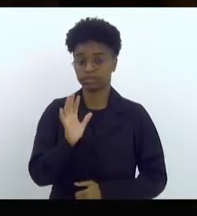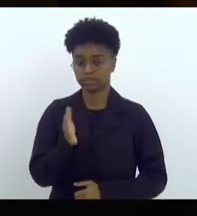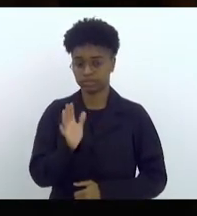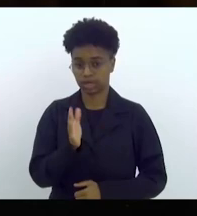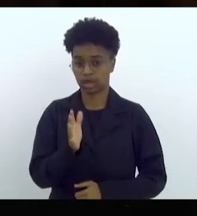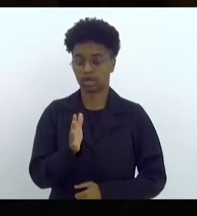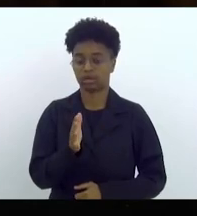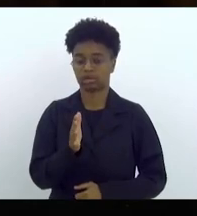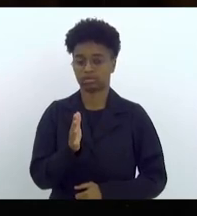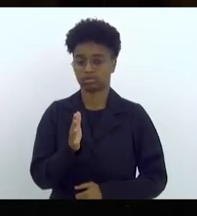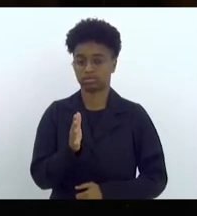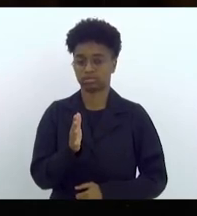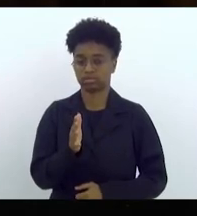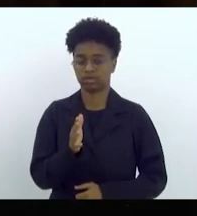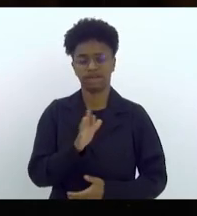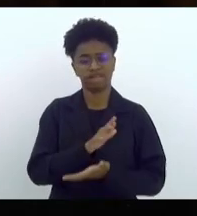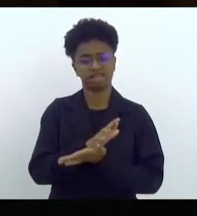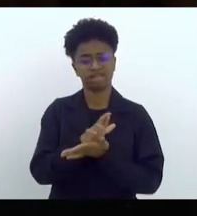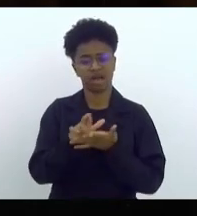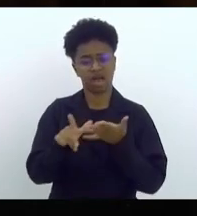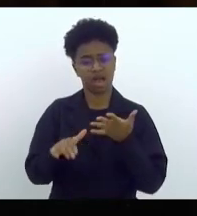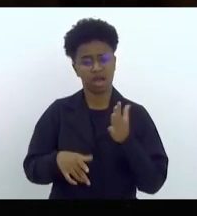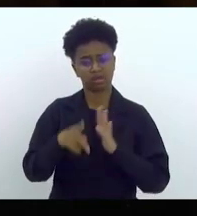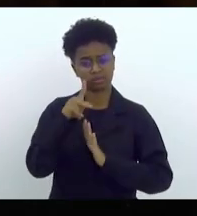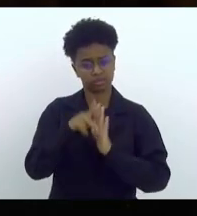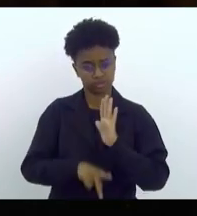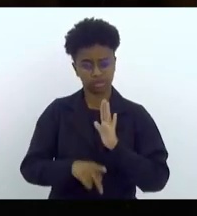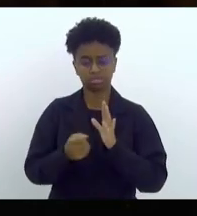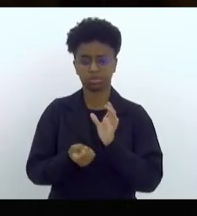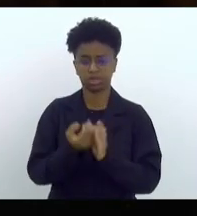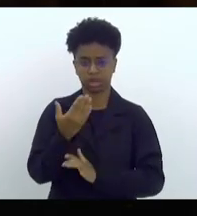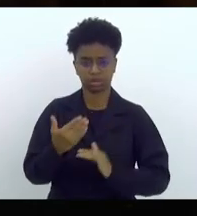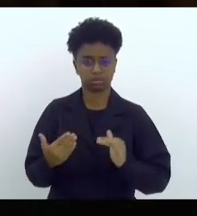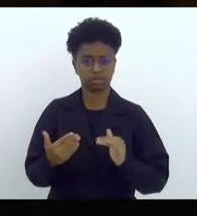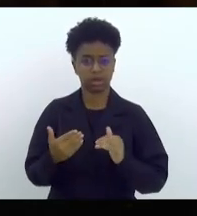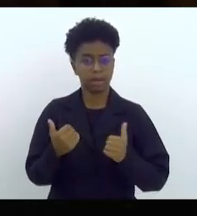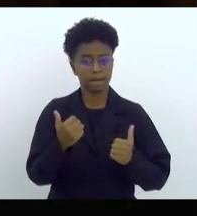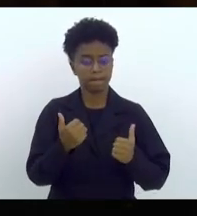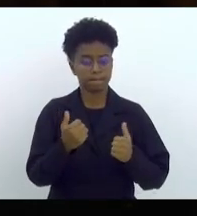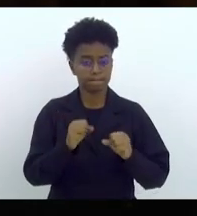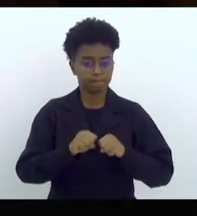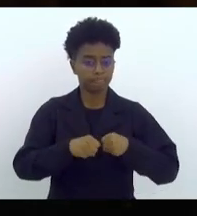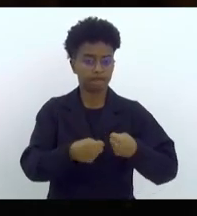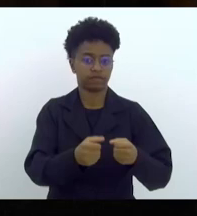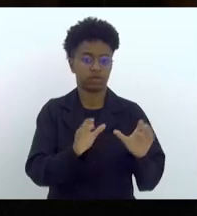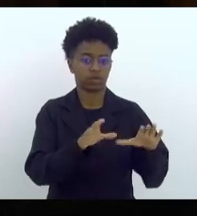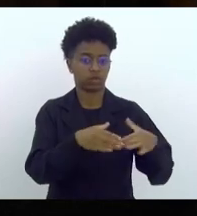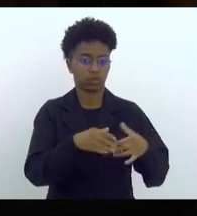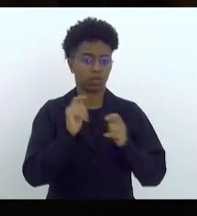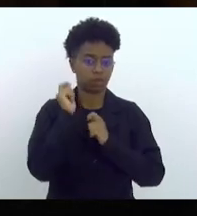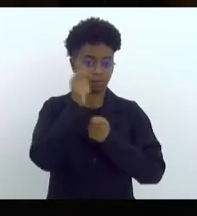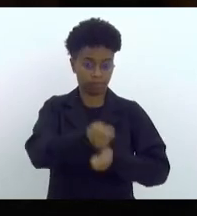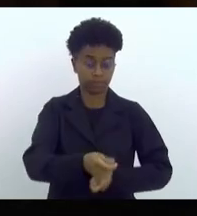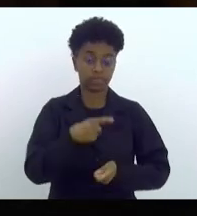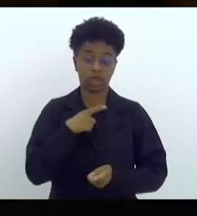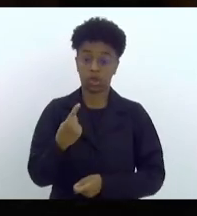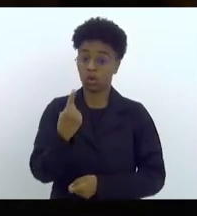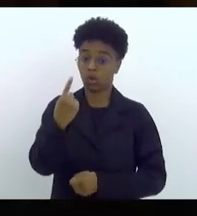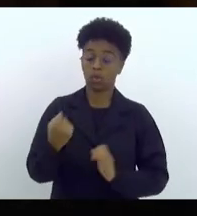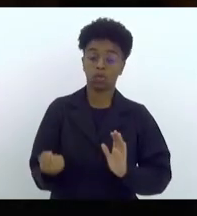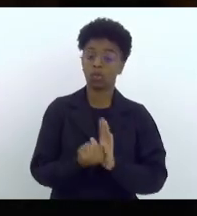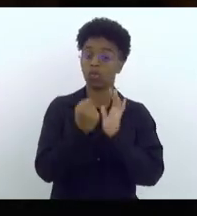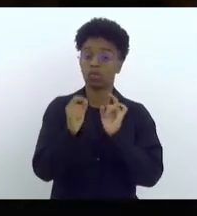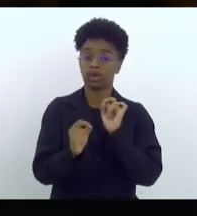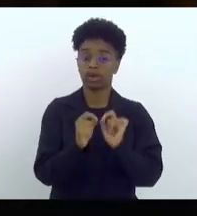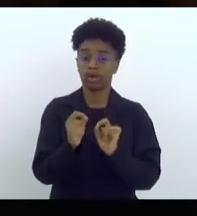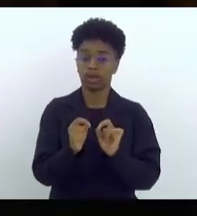deputado Jari, vários projetos a favor dos pescadores. Um deles é um projeto histórico que garante que os